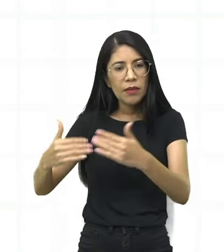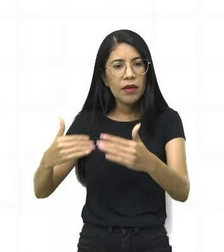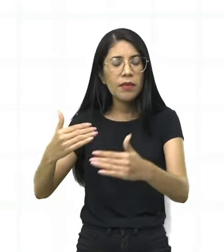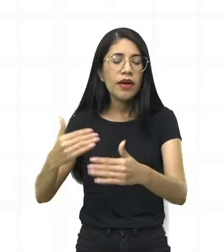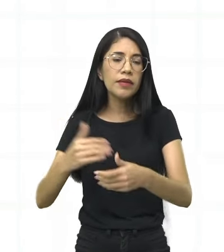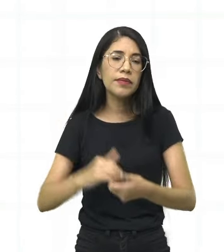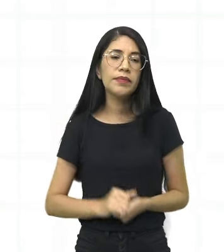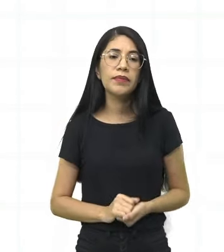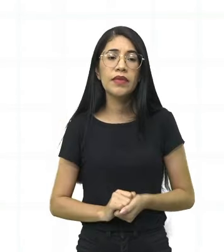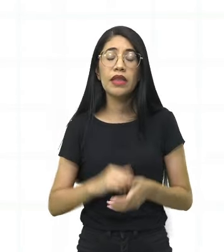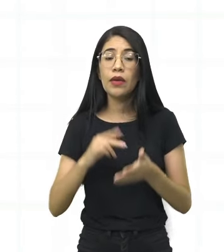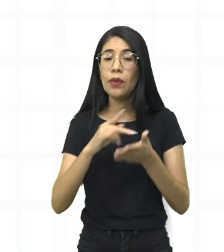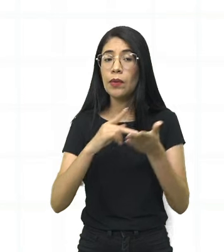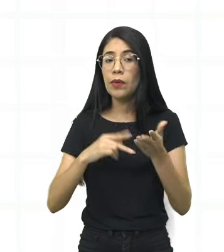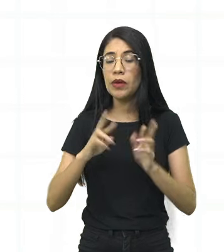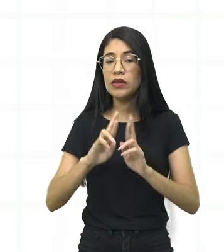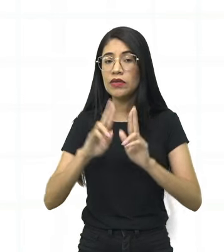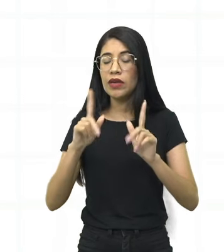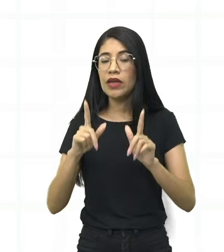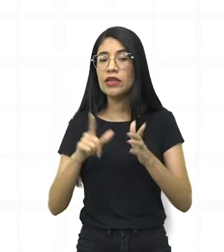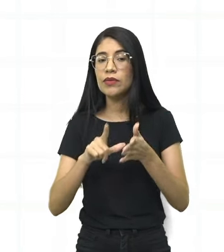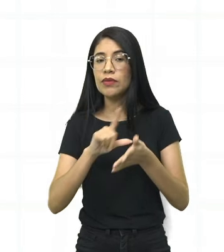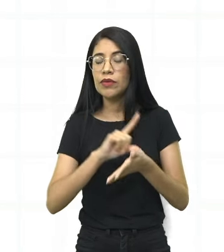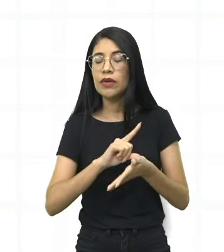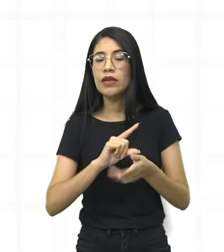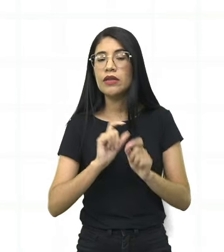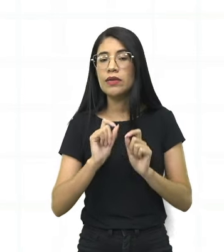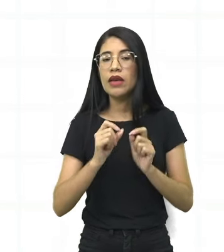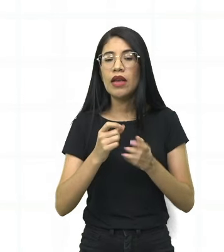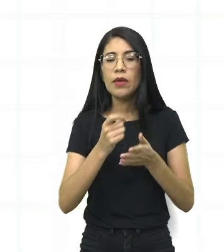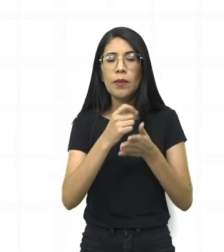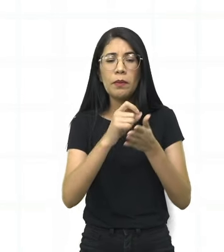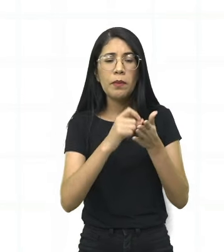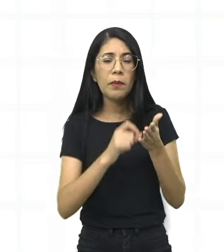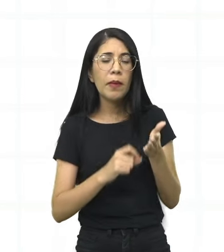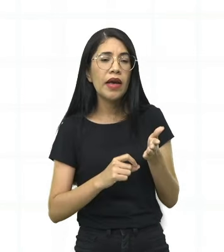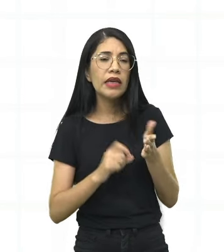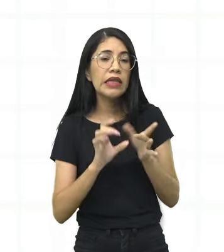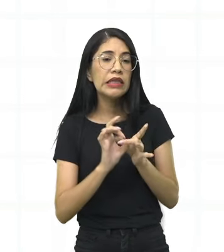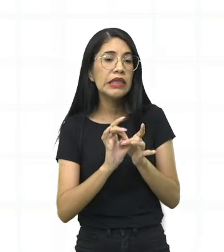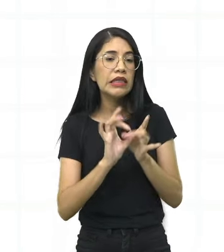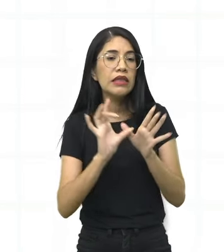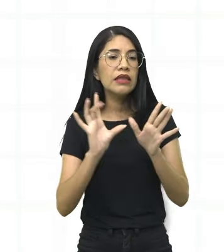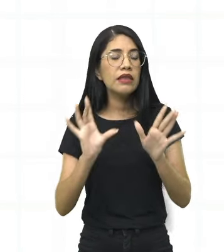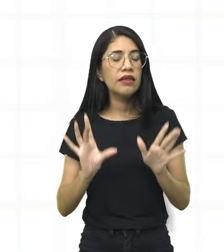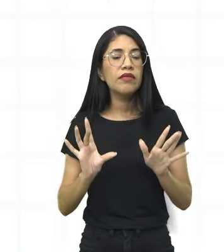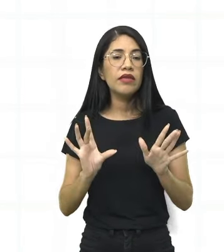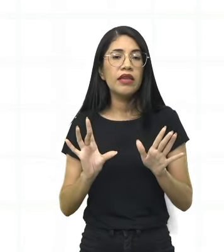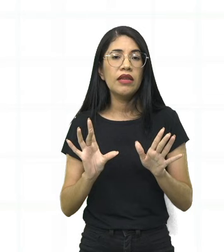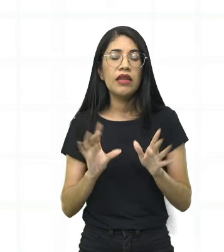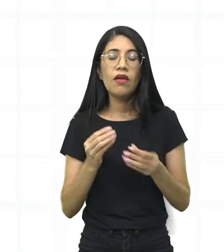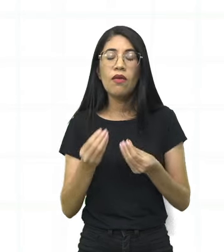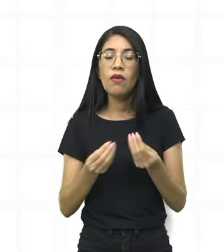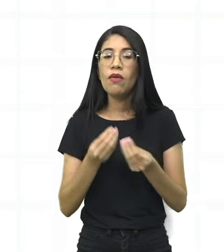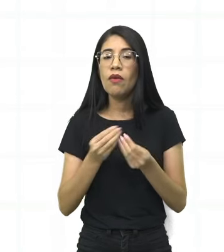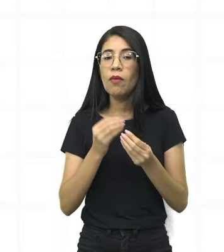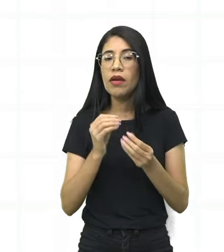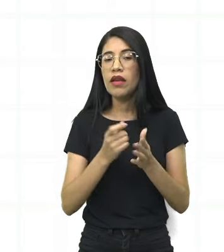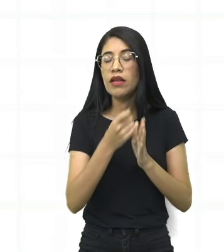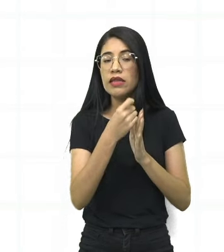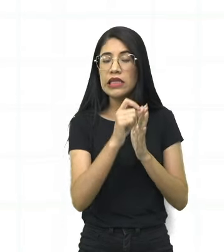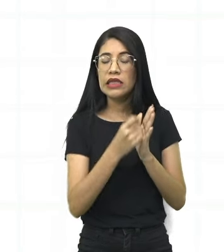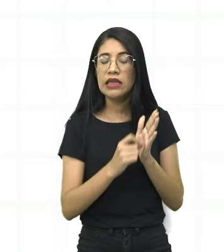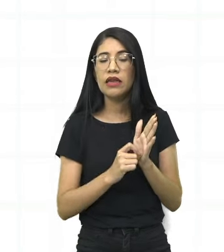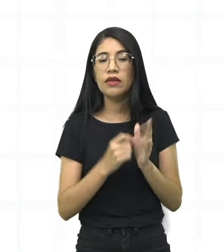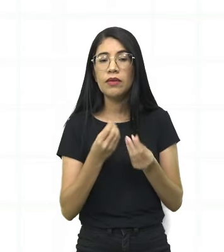Então nesse poema, diferente do anterior, ele é escrito com uma forma livre, tá? Ele é composto por uma